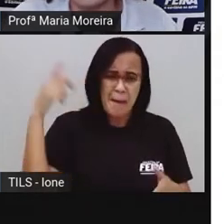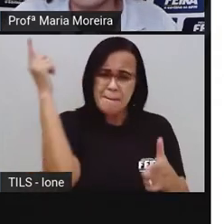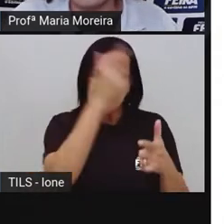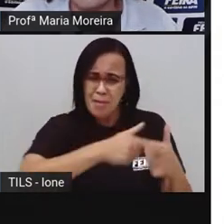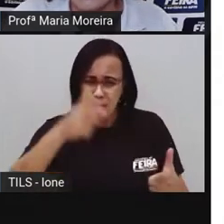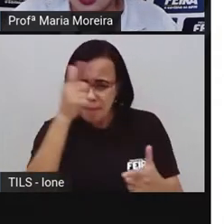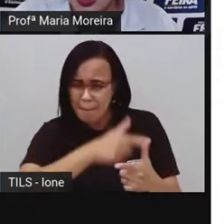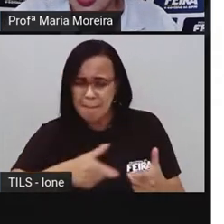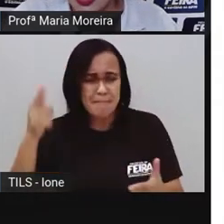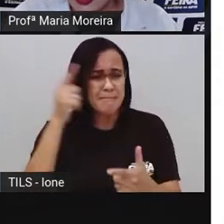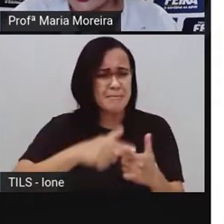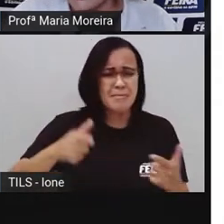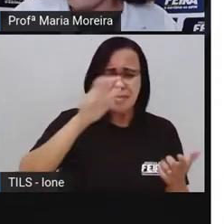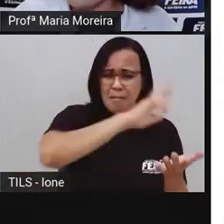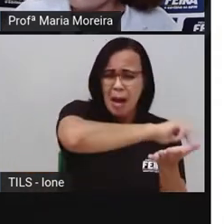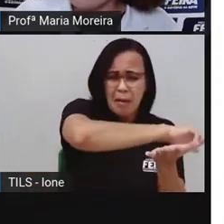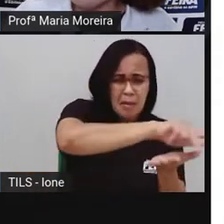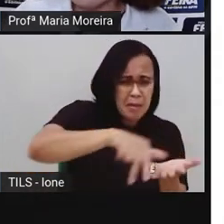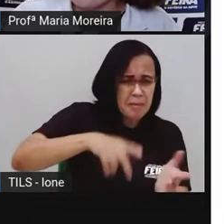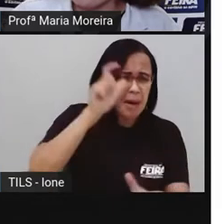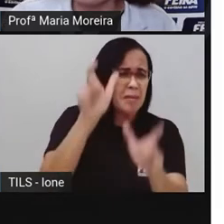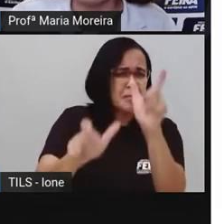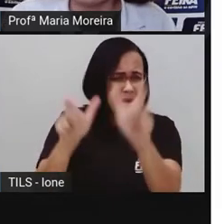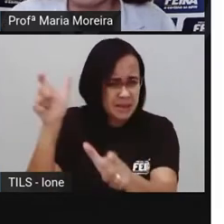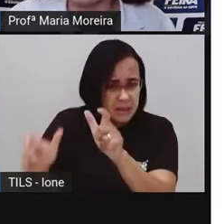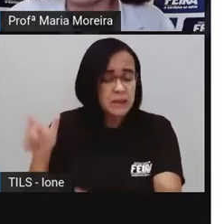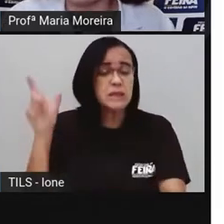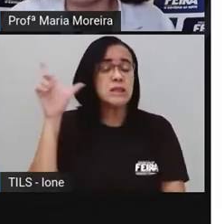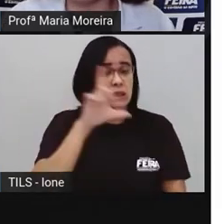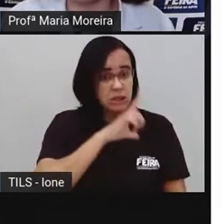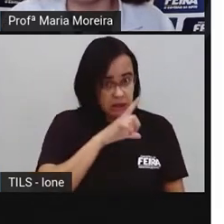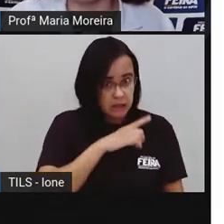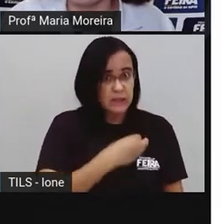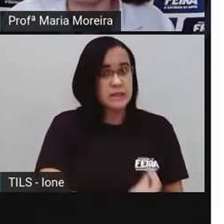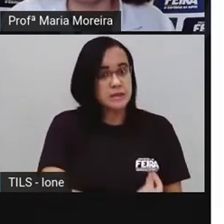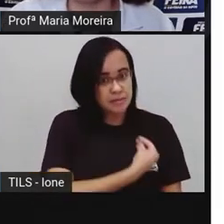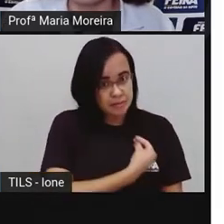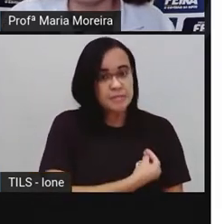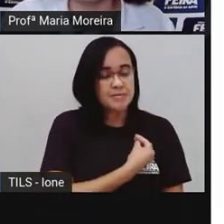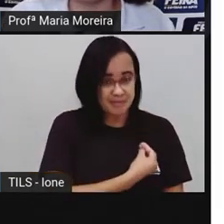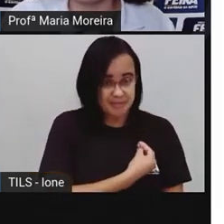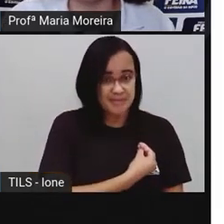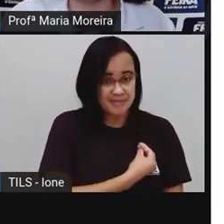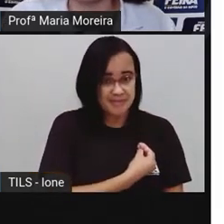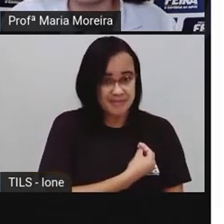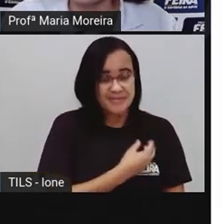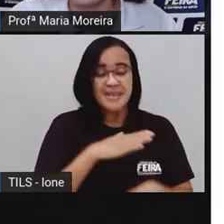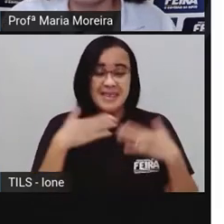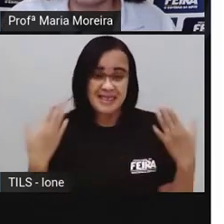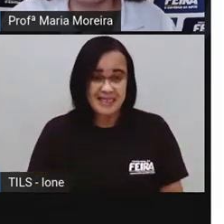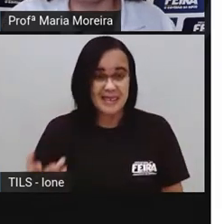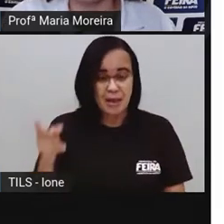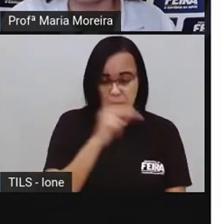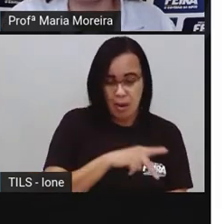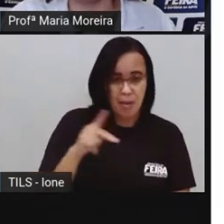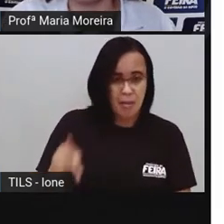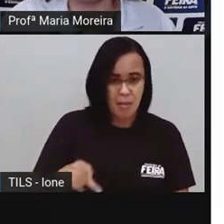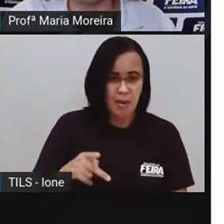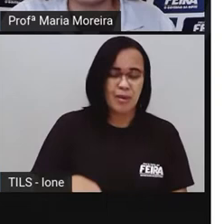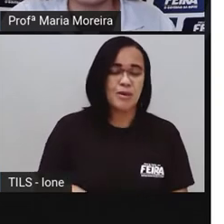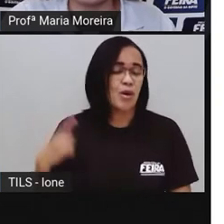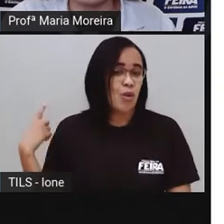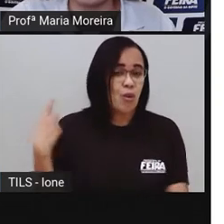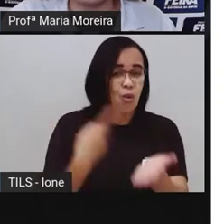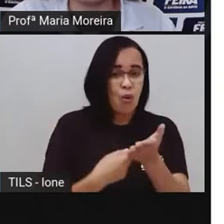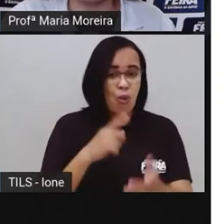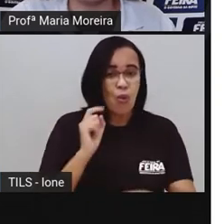várias pessoas. Então, a PRO pode aí, inclusive, apostar com vocês que a maioria aí já